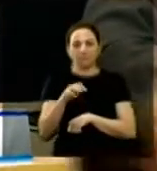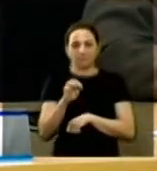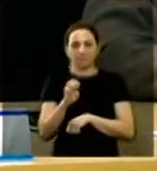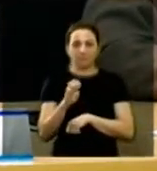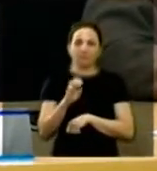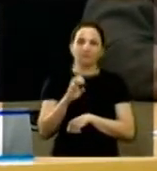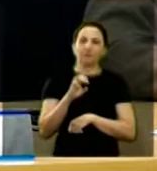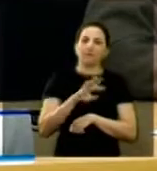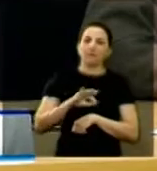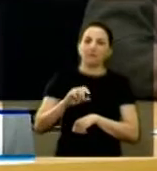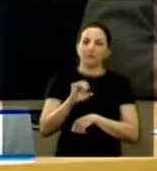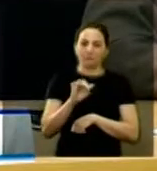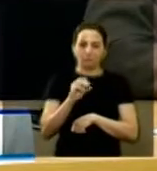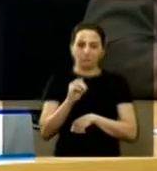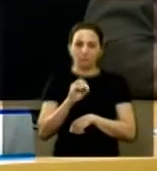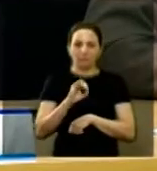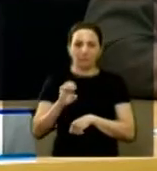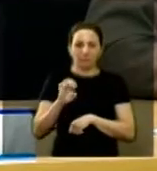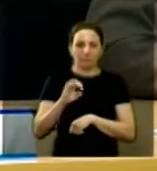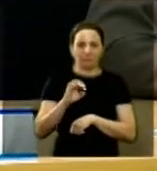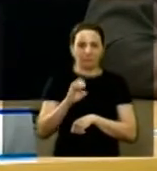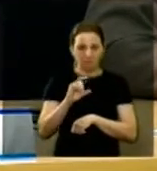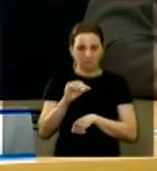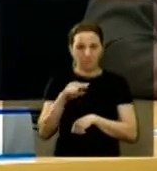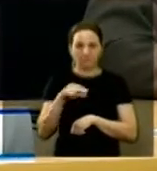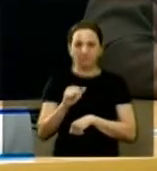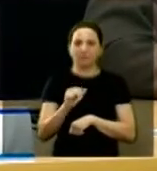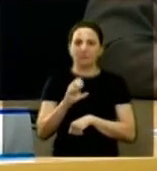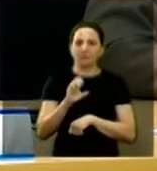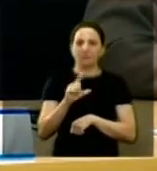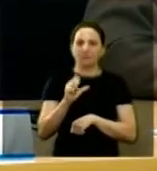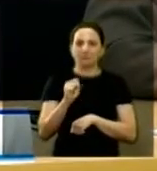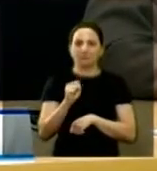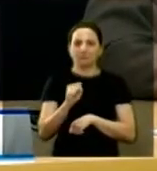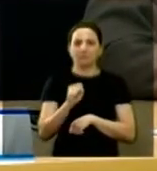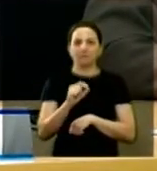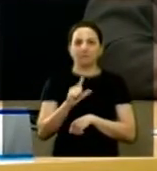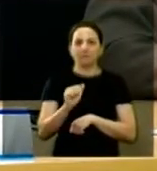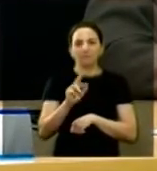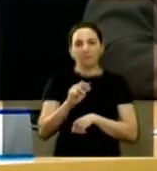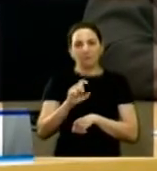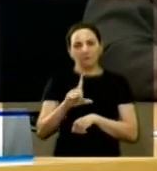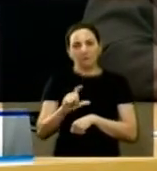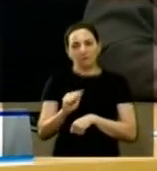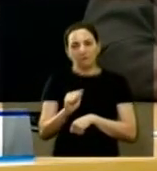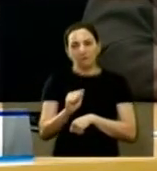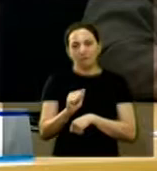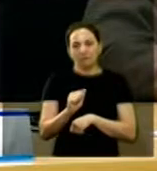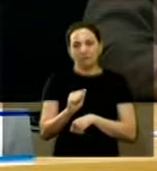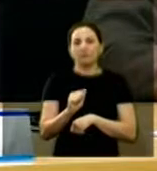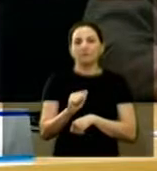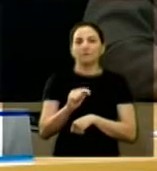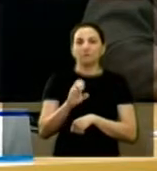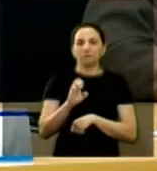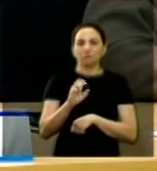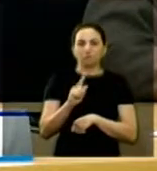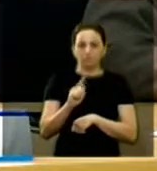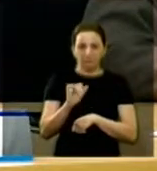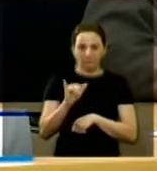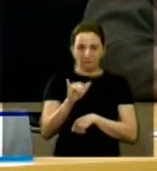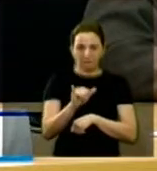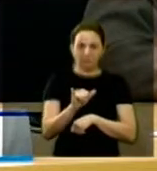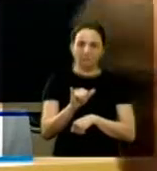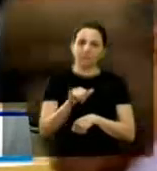Presente. Édio Lopes. Presente. Édna Martins. Presente. Elias Chediek. Presente. Gabriela Palombo. Presente. Jayce Sabonete.